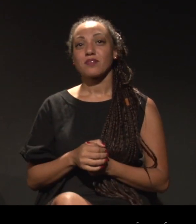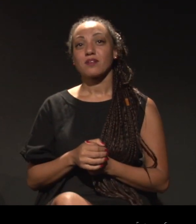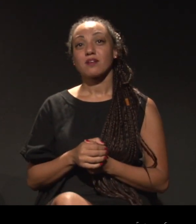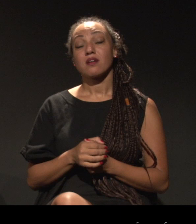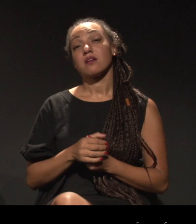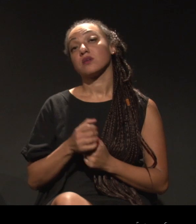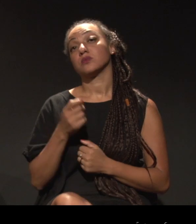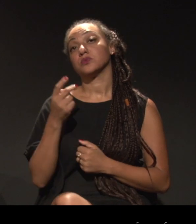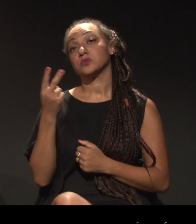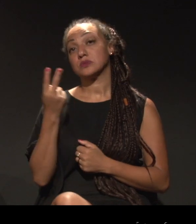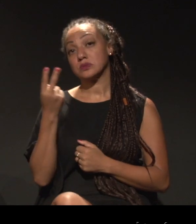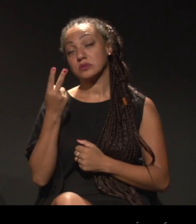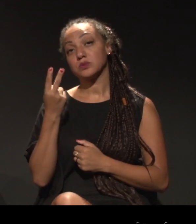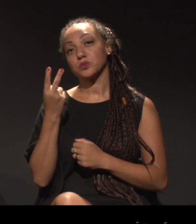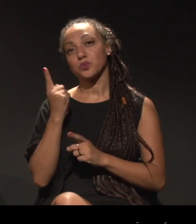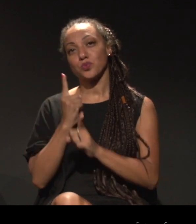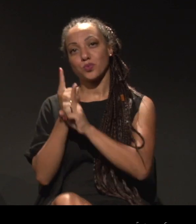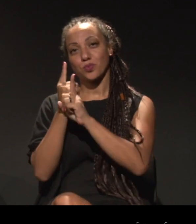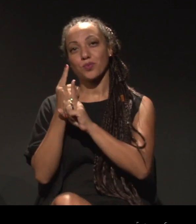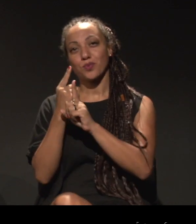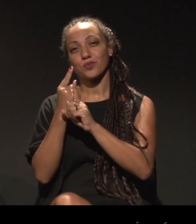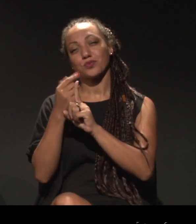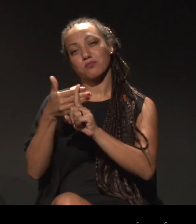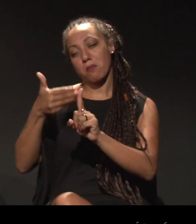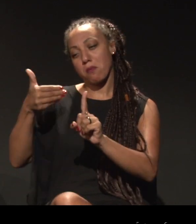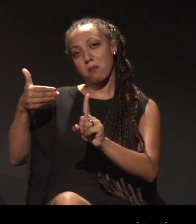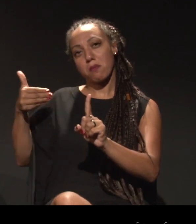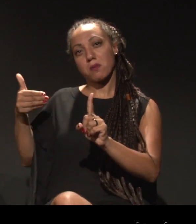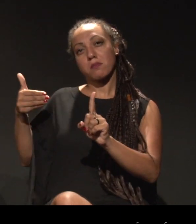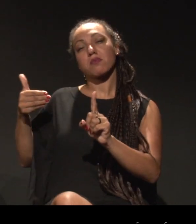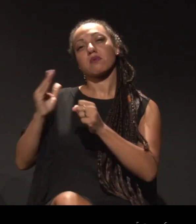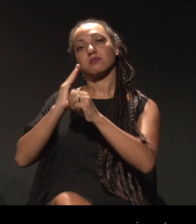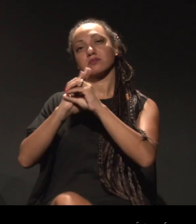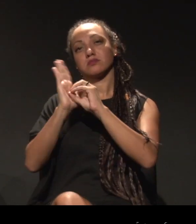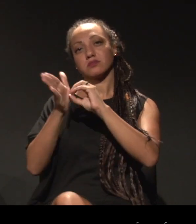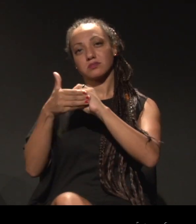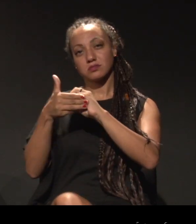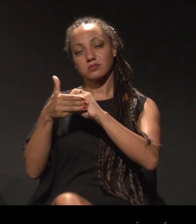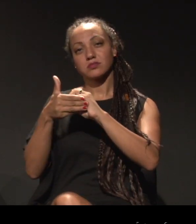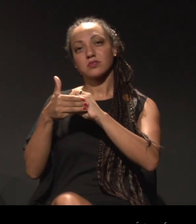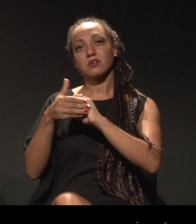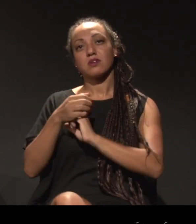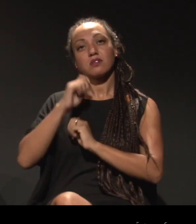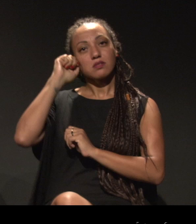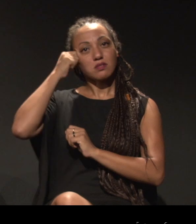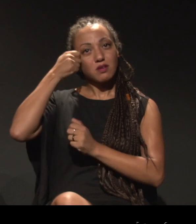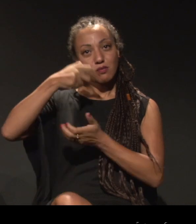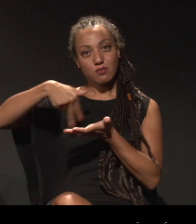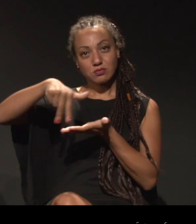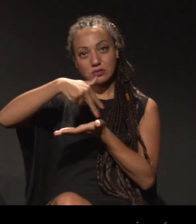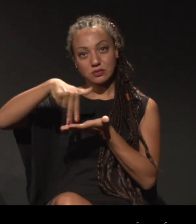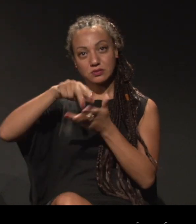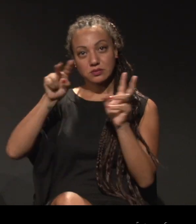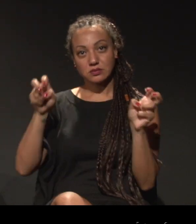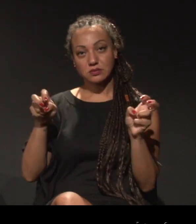nosso segundo encontro desse ciclo dos diálogos ausentes? O negro na dança.